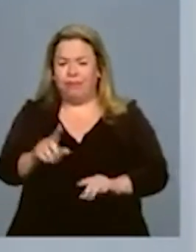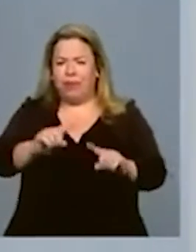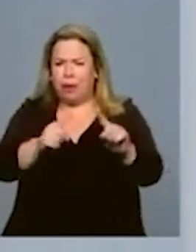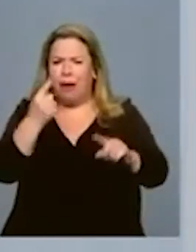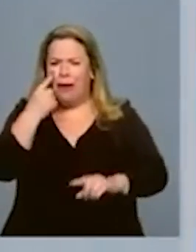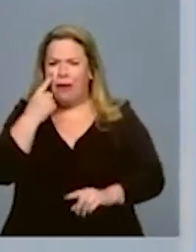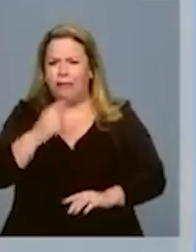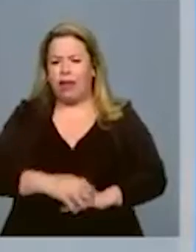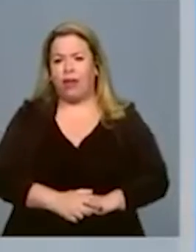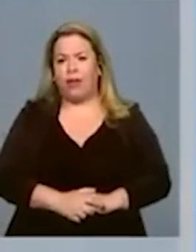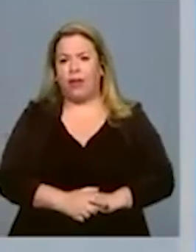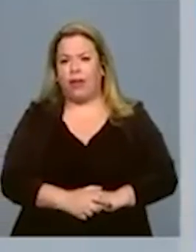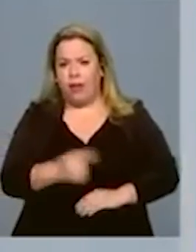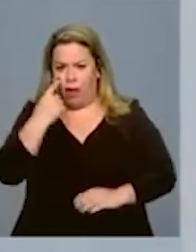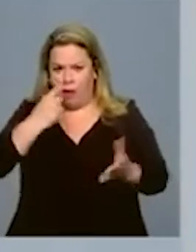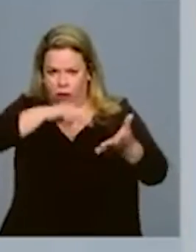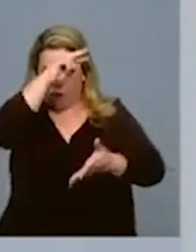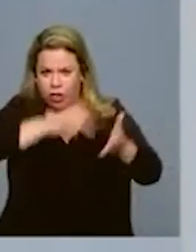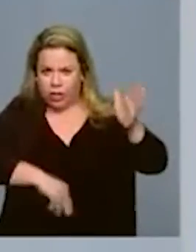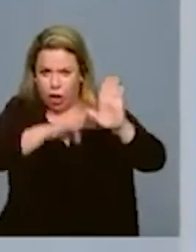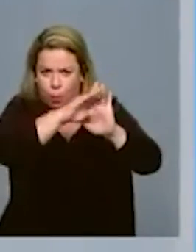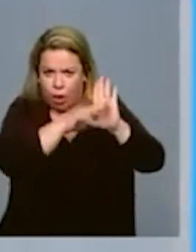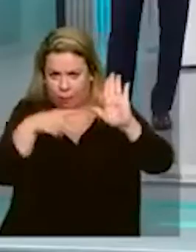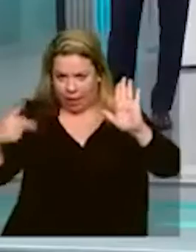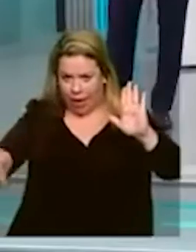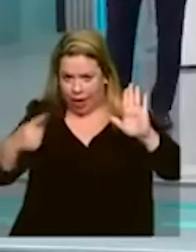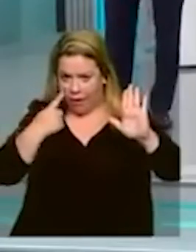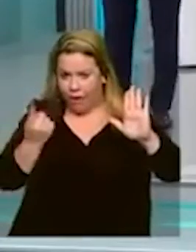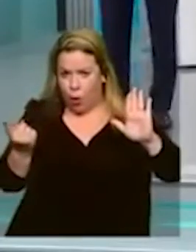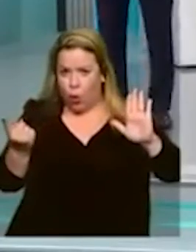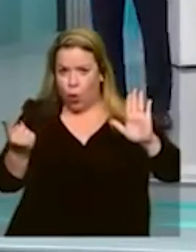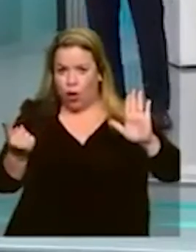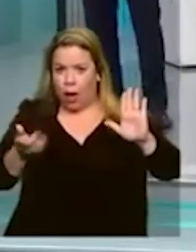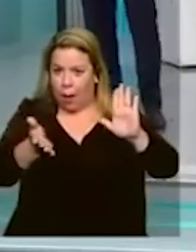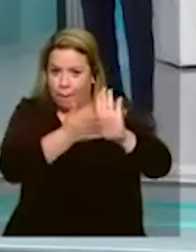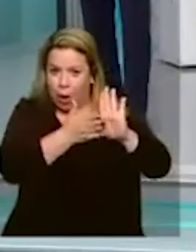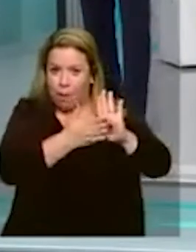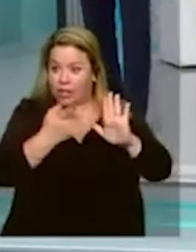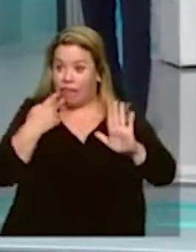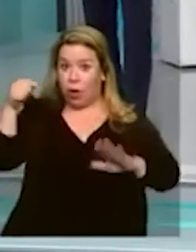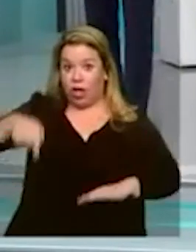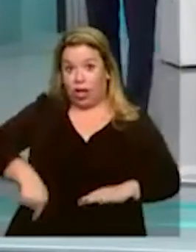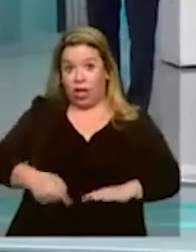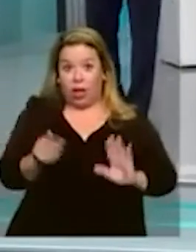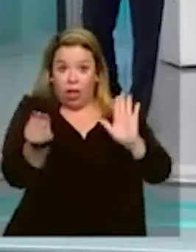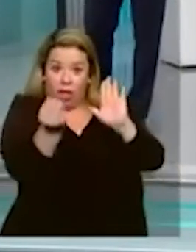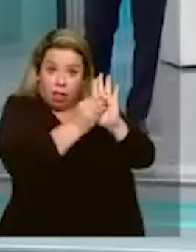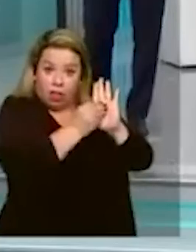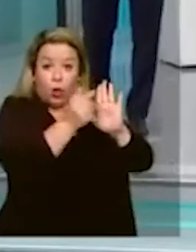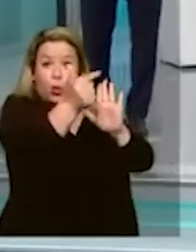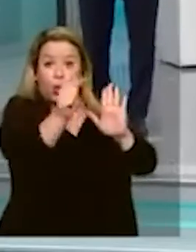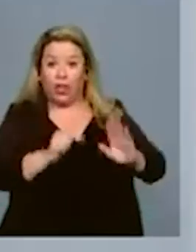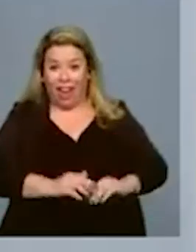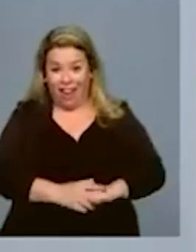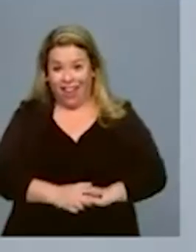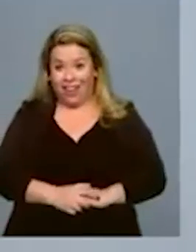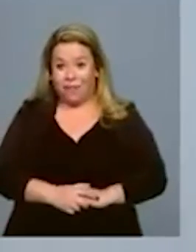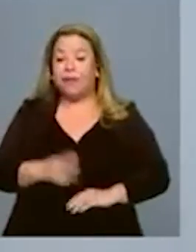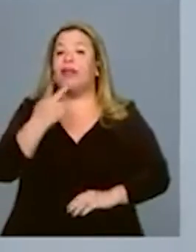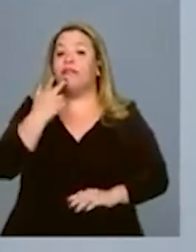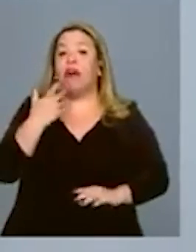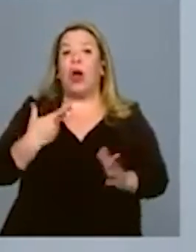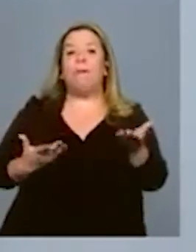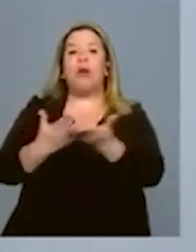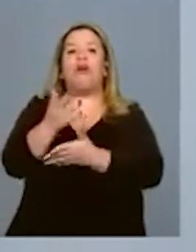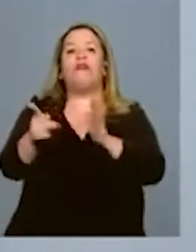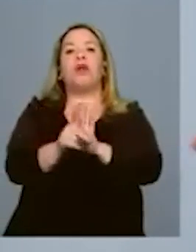veja você. Você lê o programa do meu adversário? Nenhuma dessas propostas que ele falou aqui está no programa. Ele está dizendo que a favor do bilhete